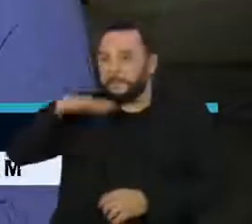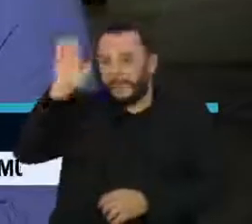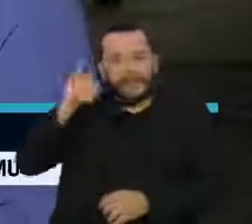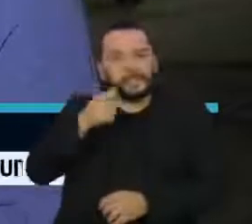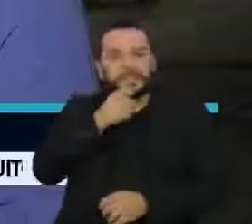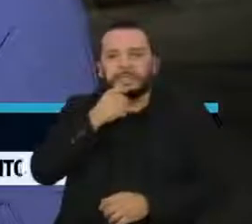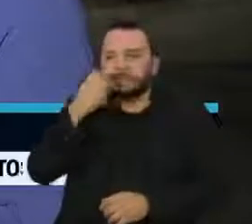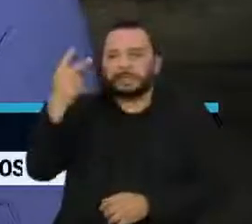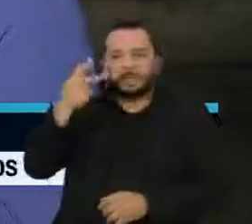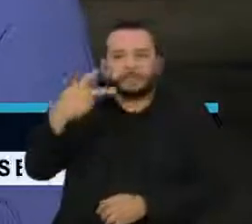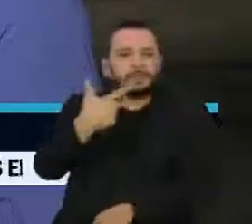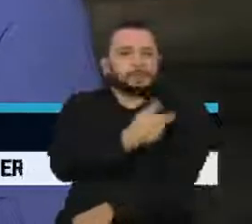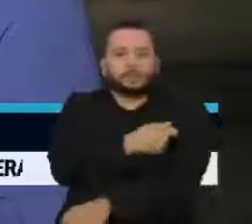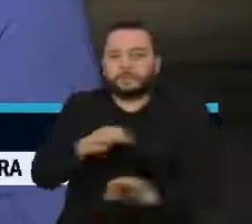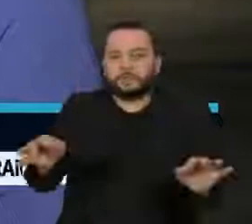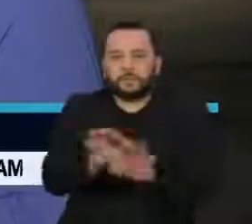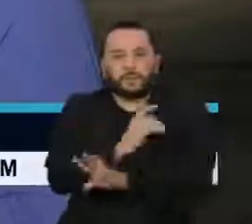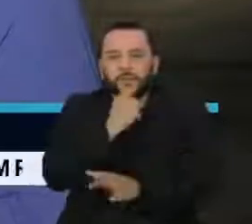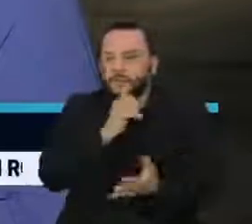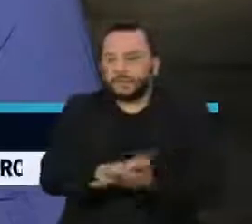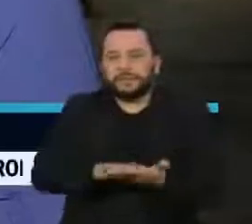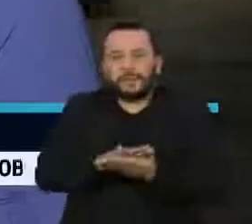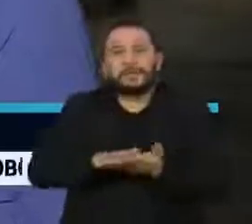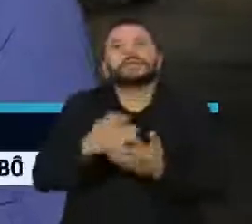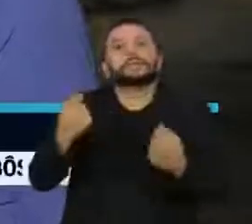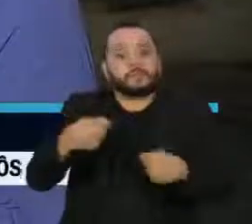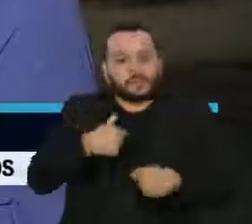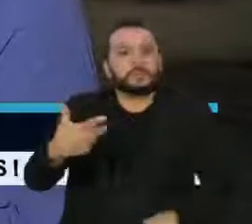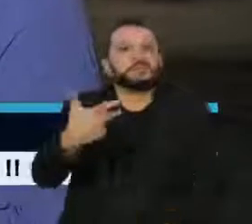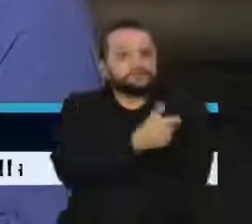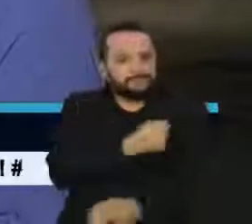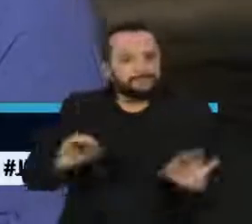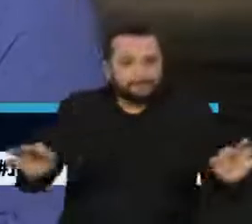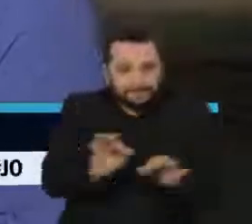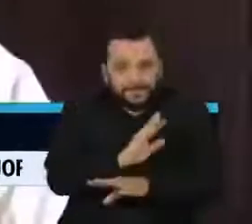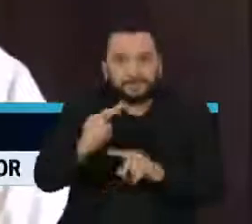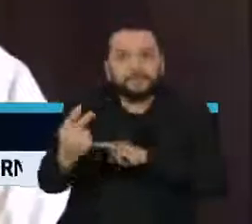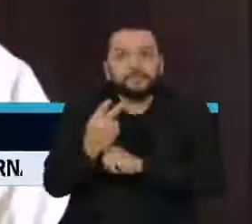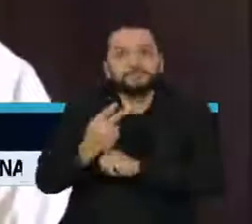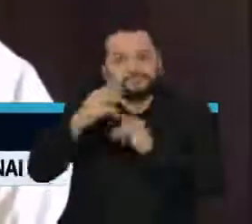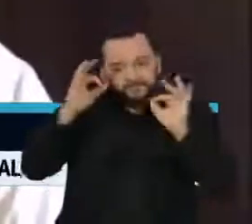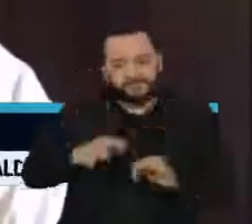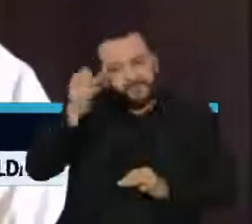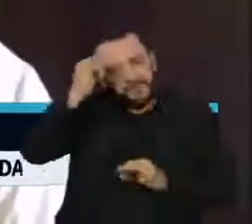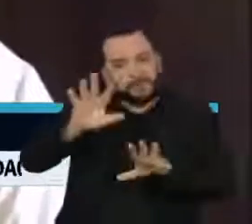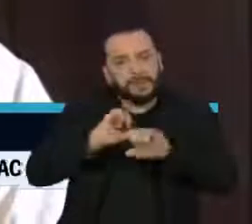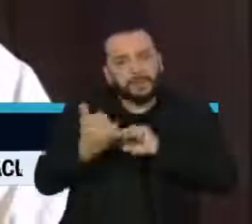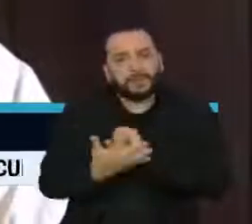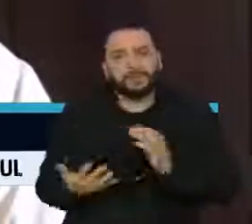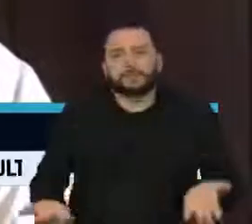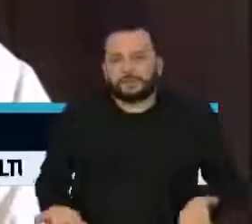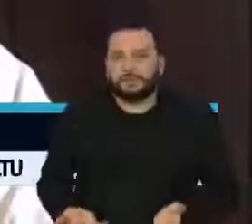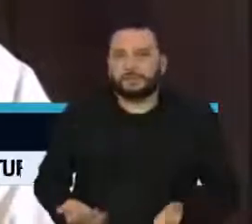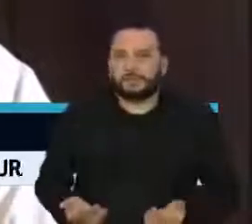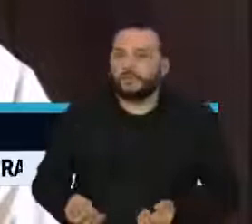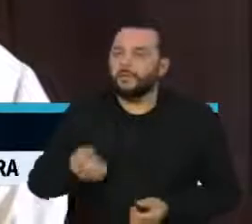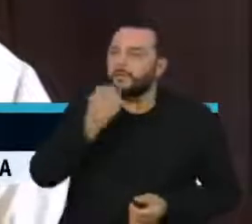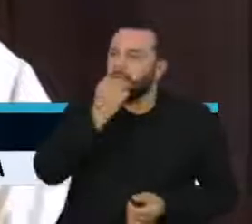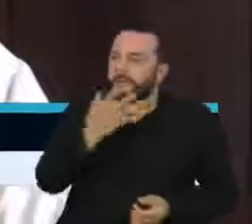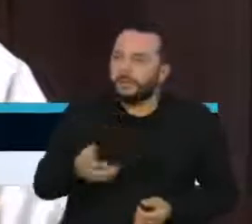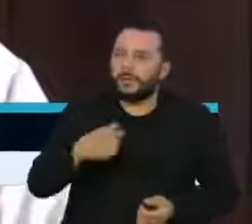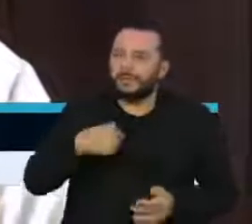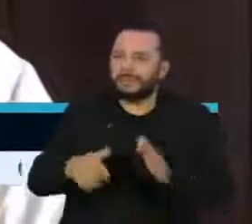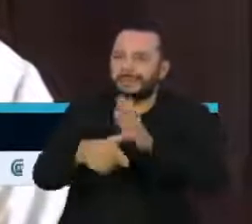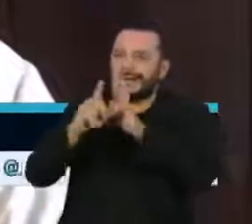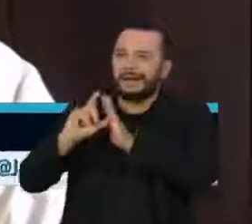não receberam a vacinação completa que garante a proteção contra o novo coronavírus. A parte boa é que houve uma antecipação de doses.